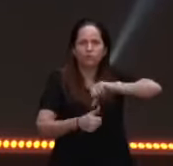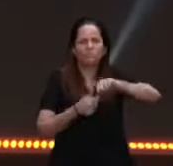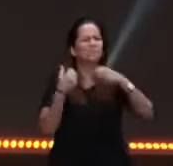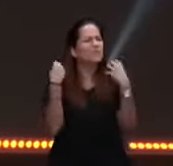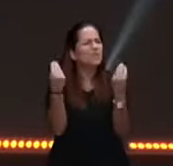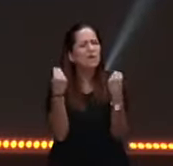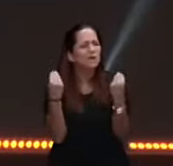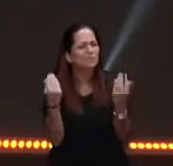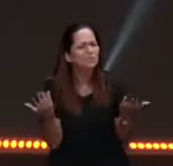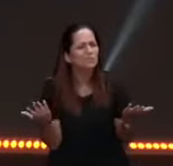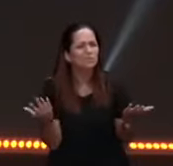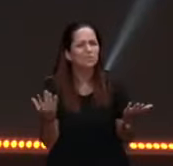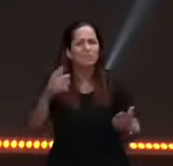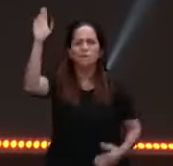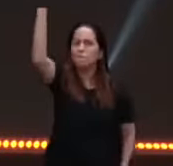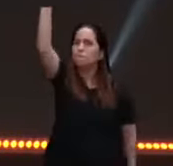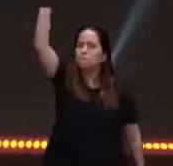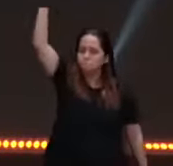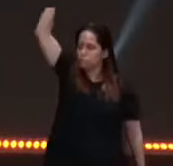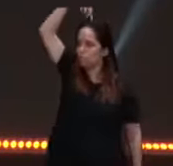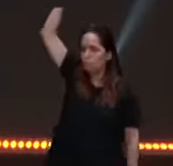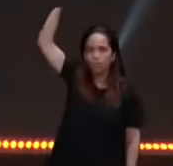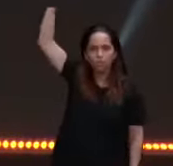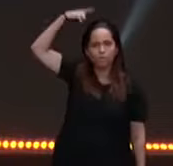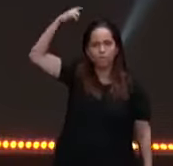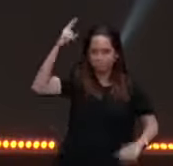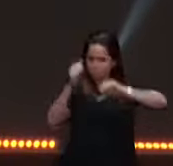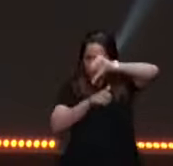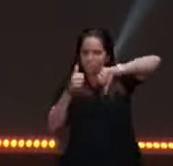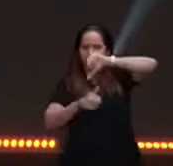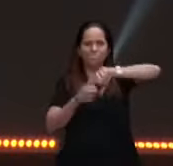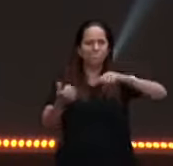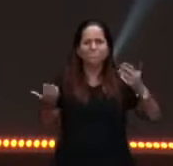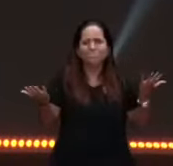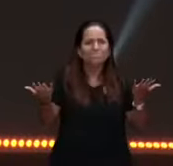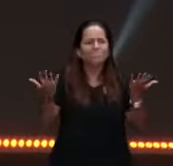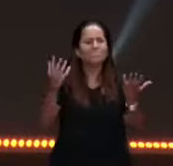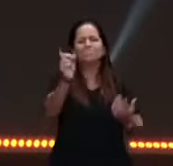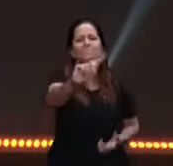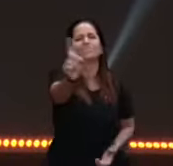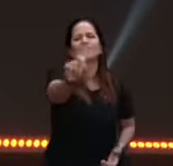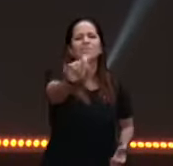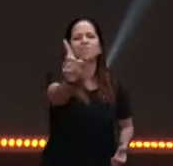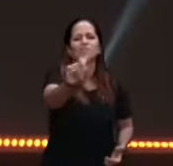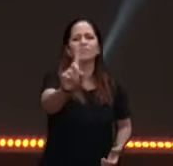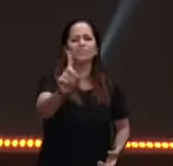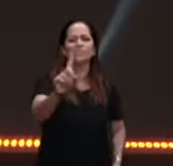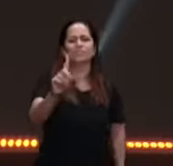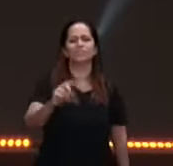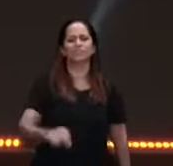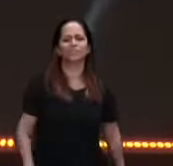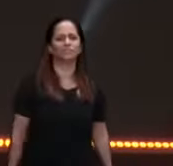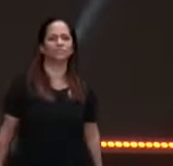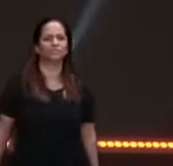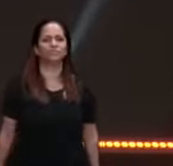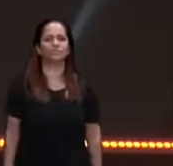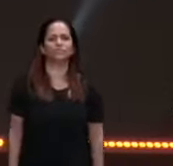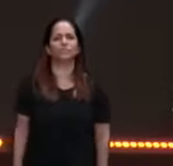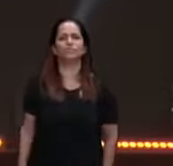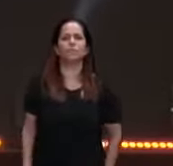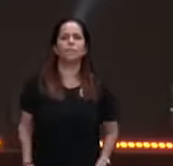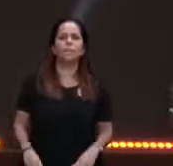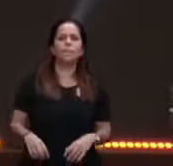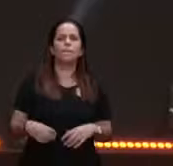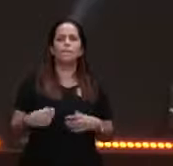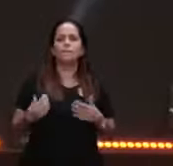vai bater na cabeça e de repente vai mudar tudo, não, a maioria das coisas que a gente